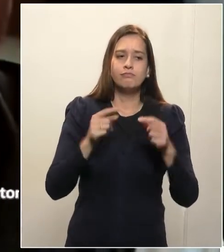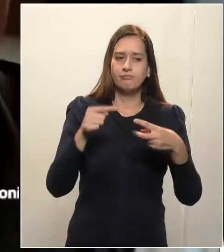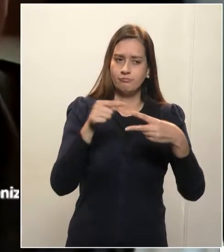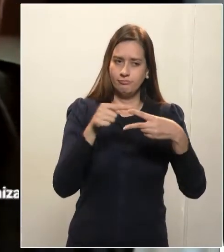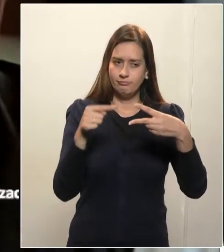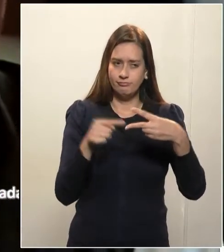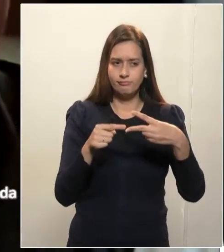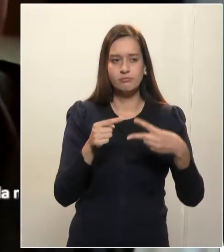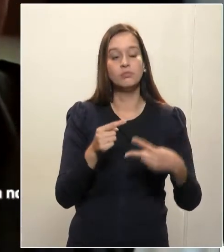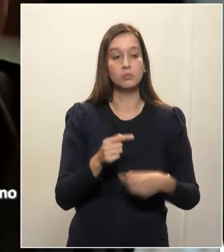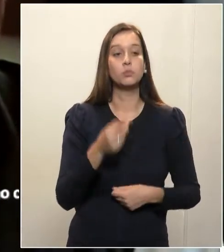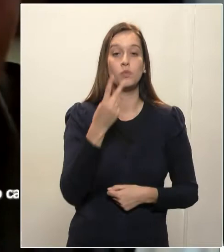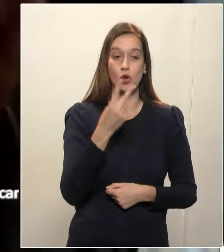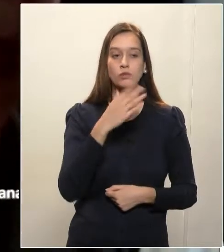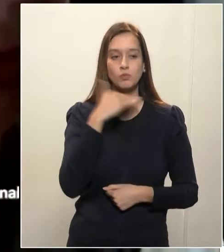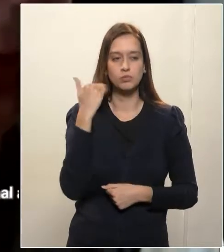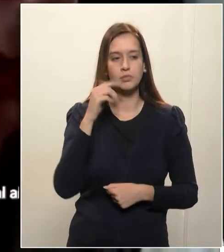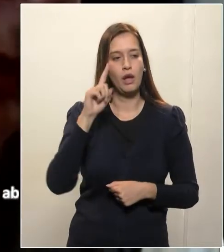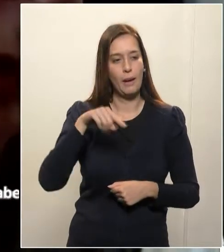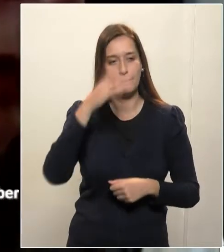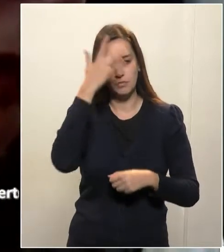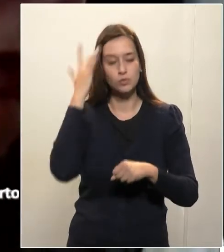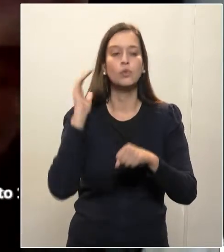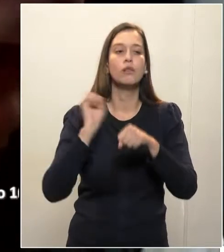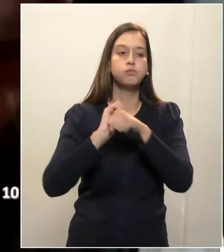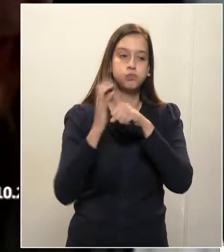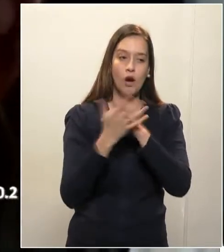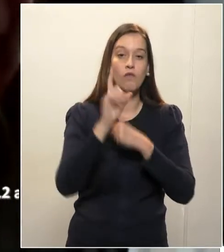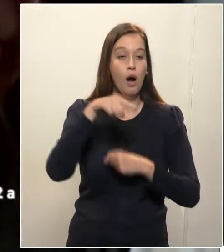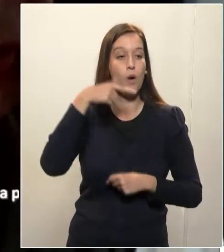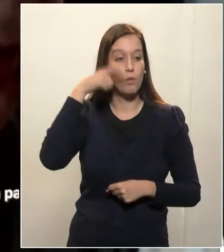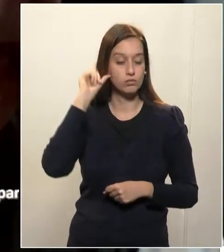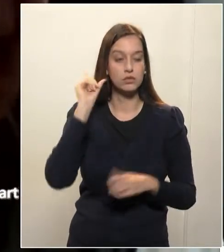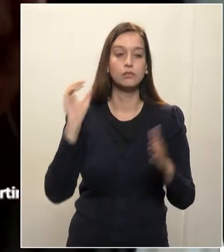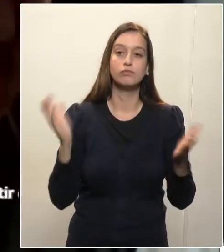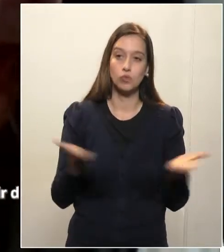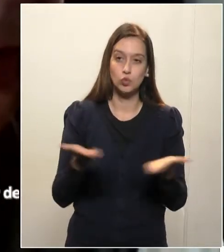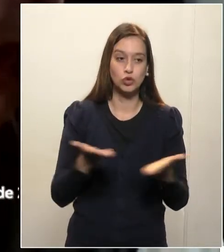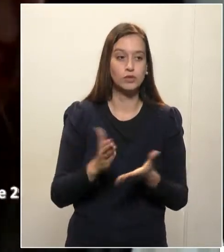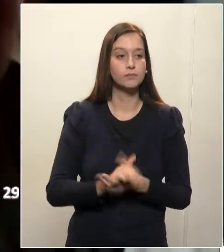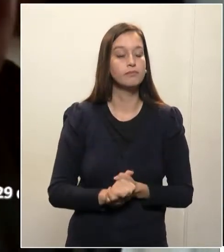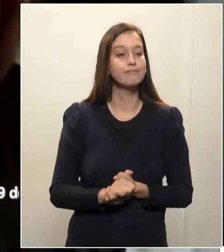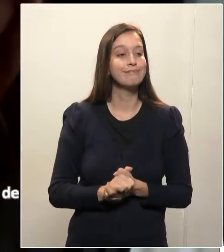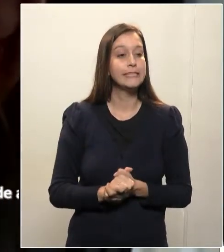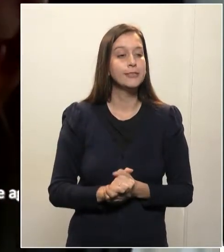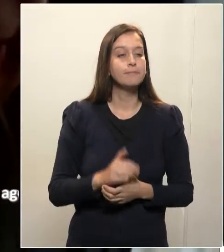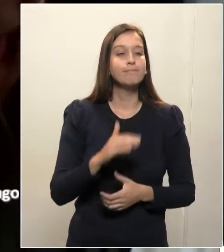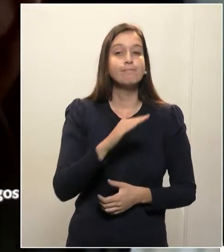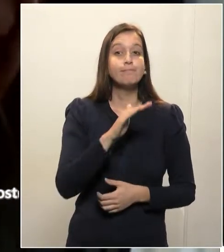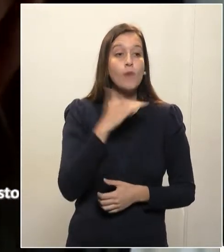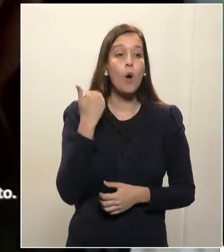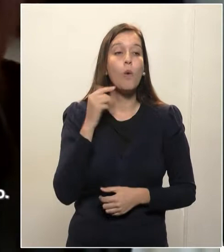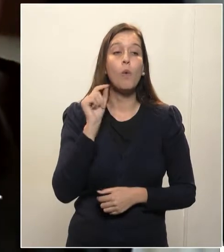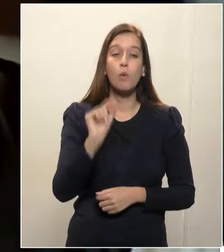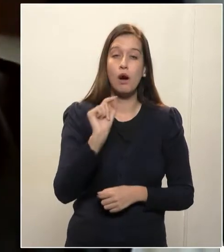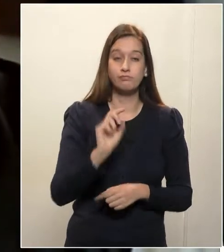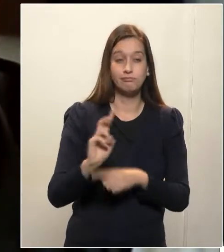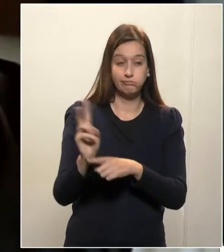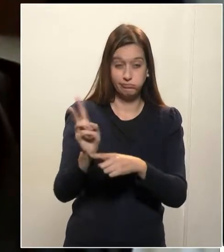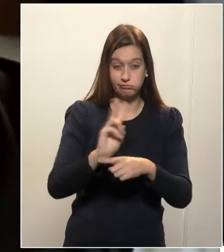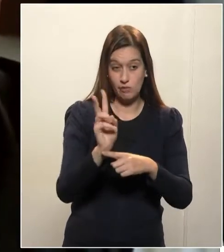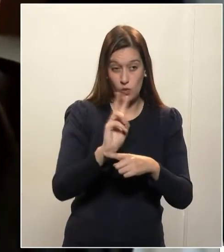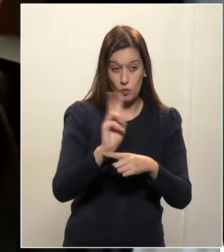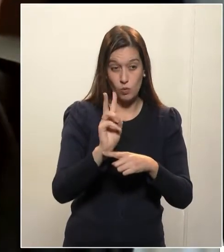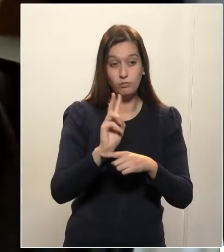Covid aqui em Curitiba, de ontem para hoje. O falecimento do inspetor da Guarda Municipal, Odegar